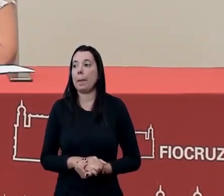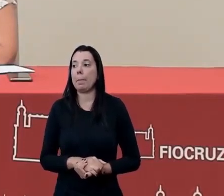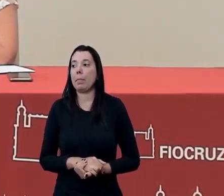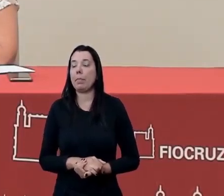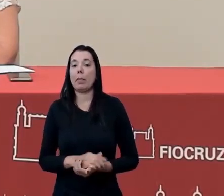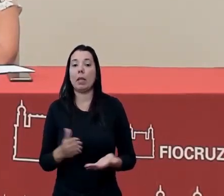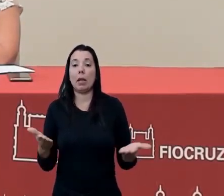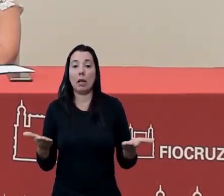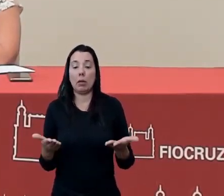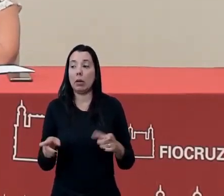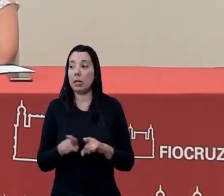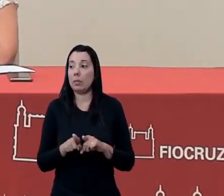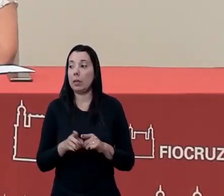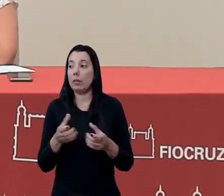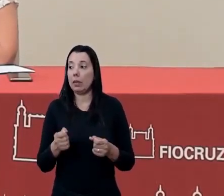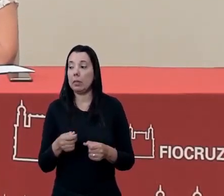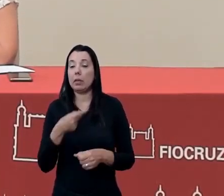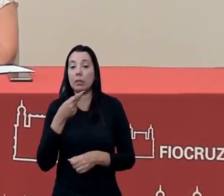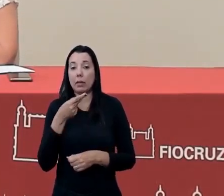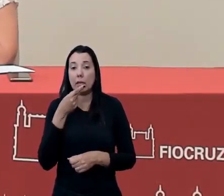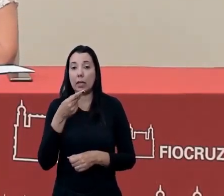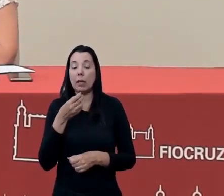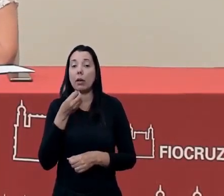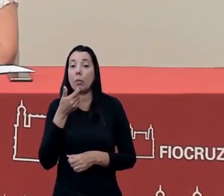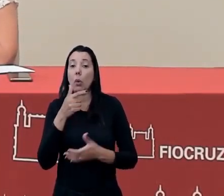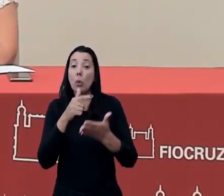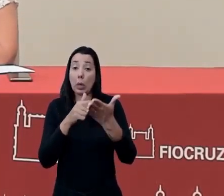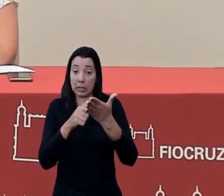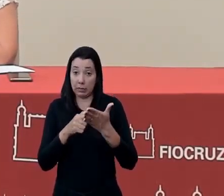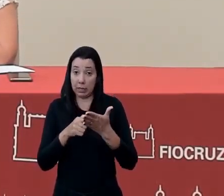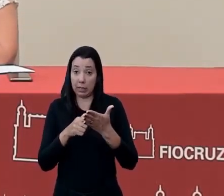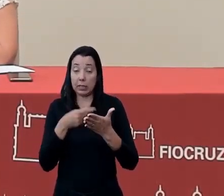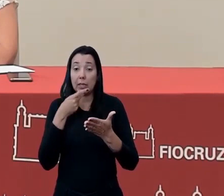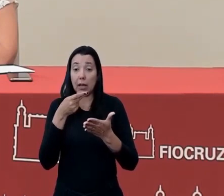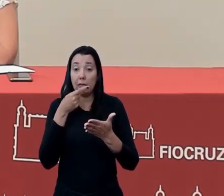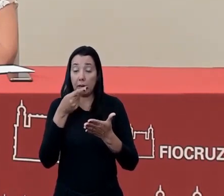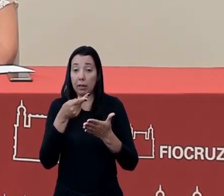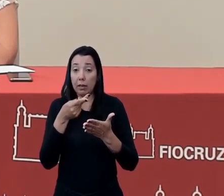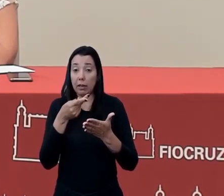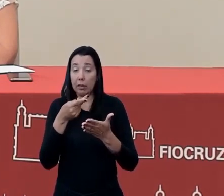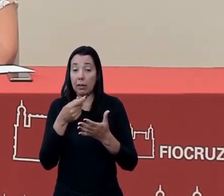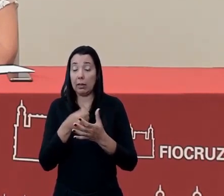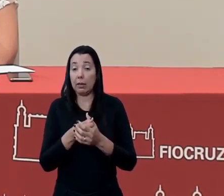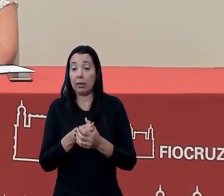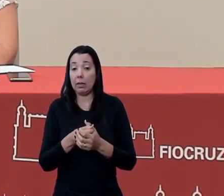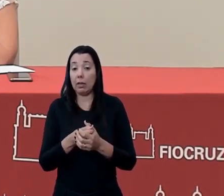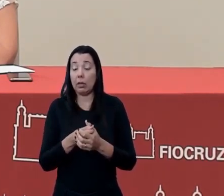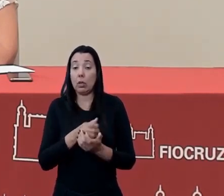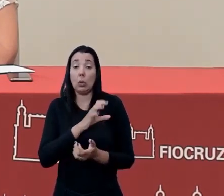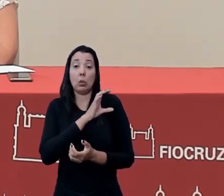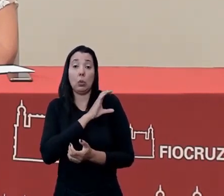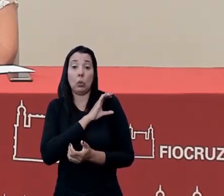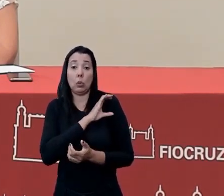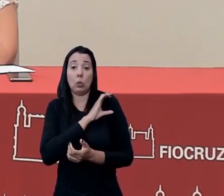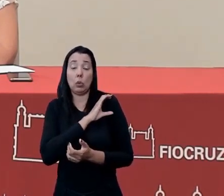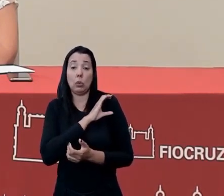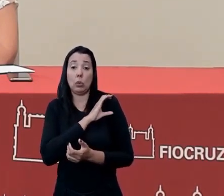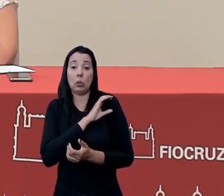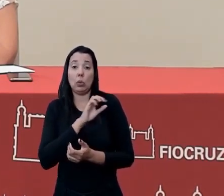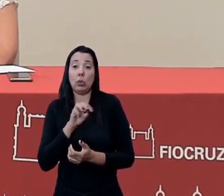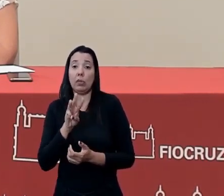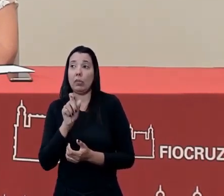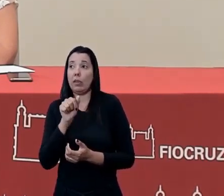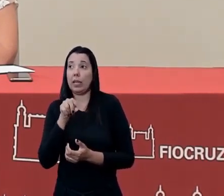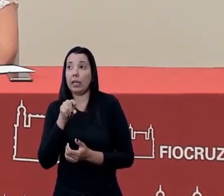Nesse momento, agora, nós vamos contar com as boas-vindas, a fala de boas-vindas do coordenador Wagner